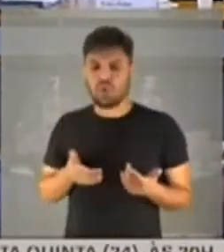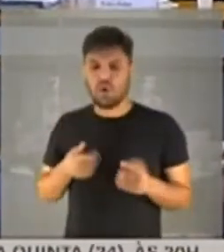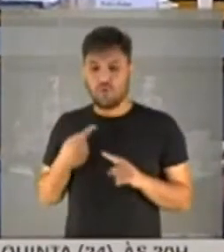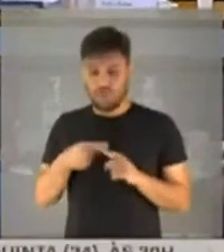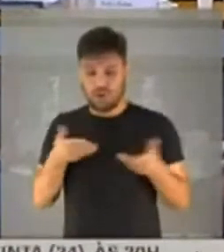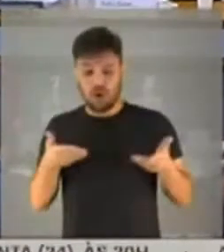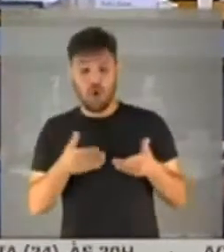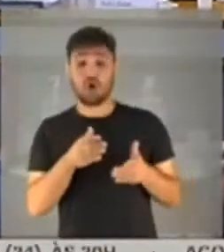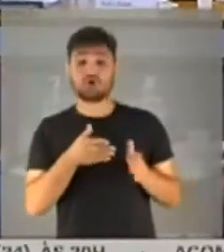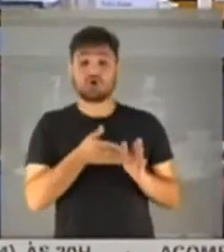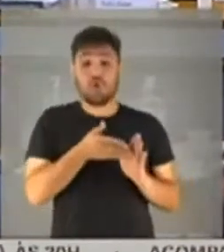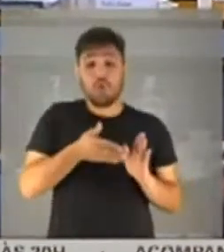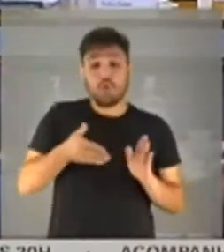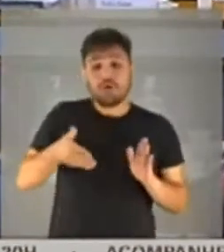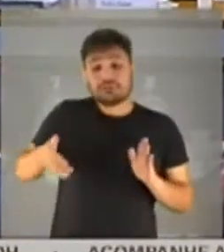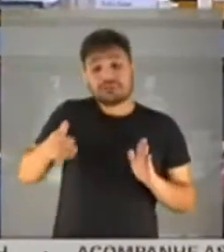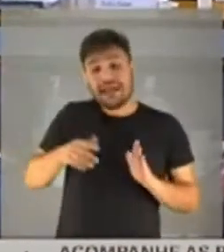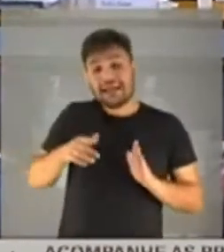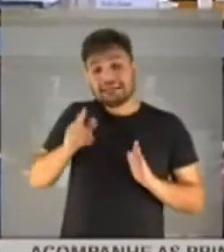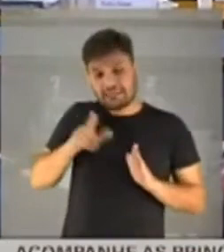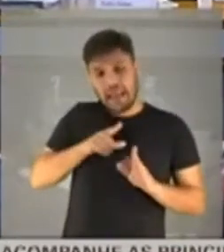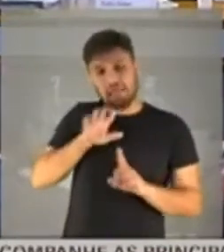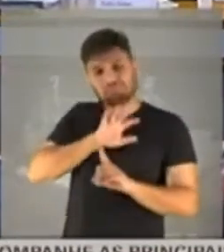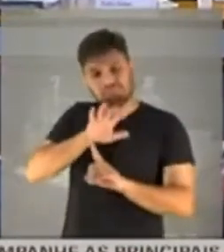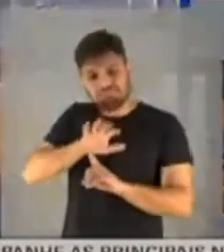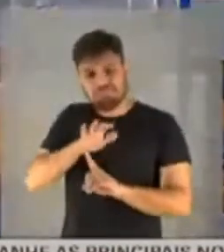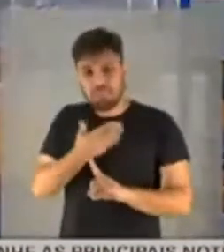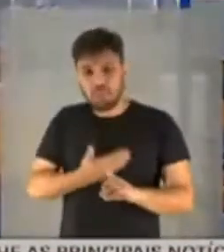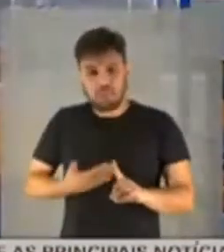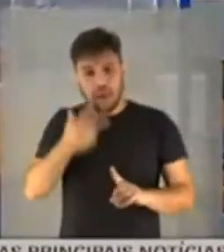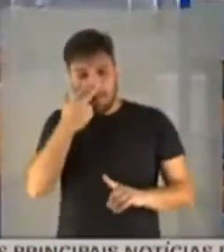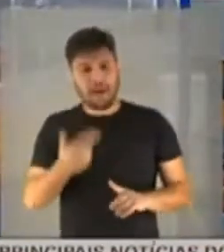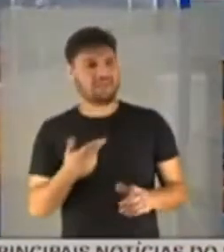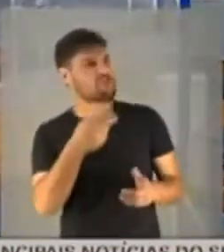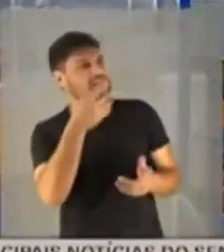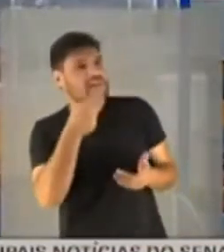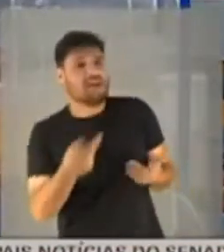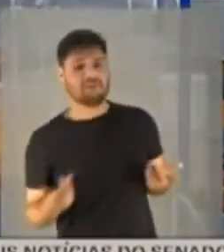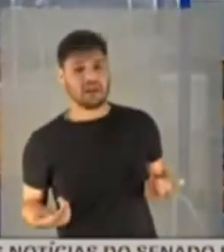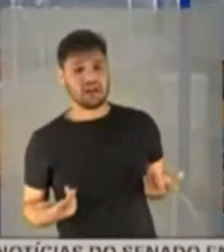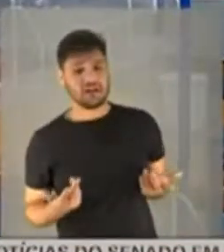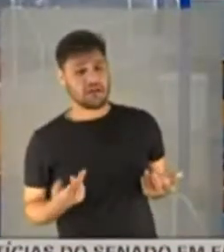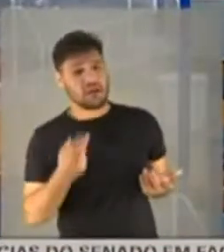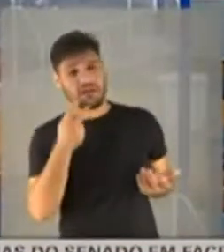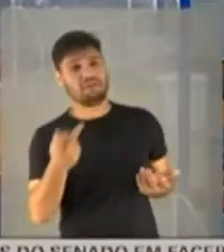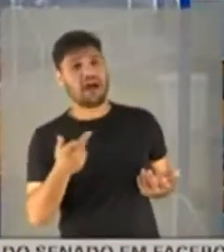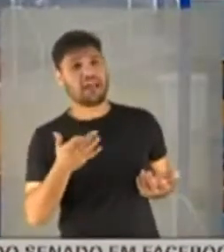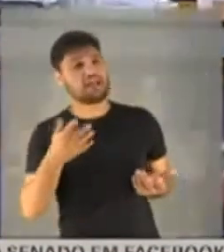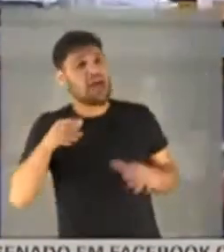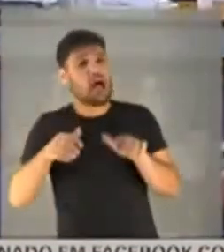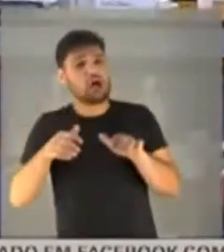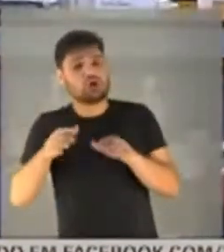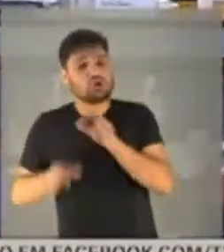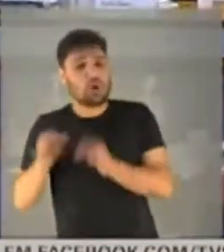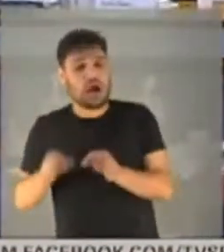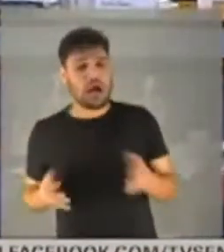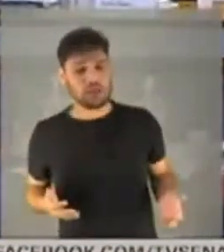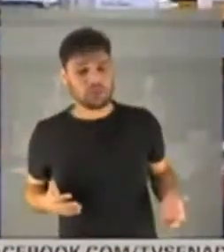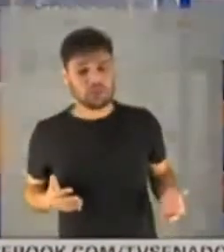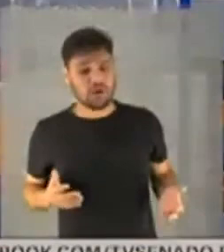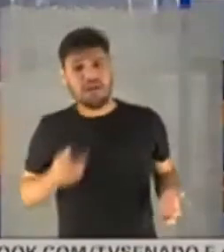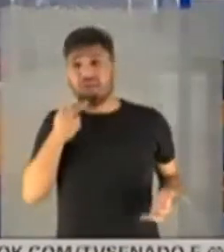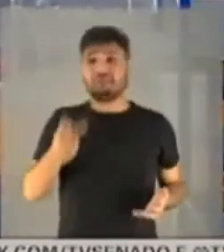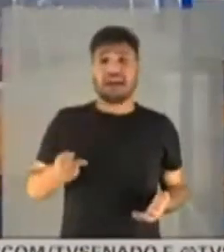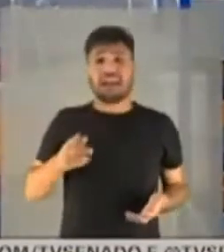vivendo, com ameaça pública... Porque a Exª já está julgando, a Exª já está dizendo